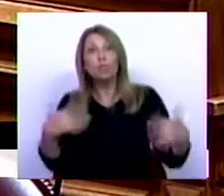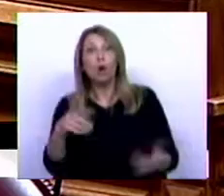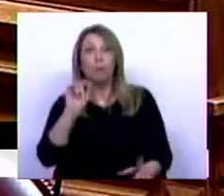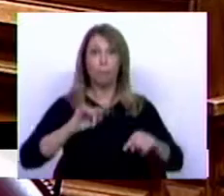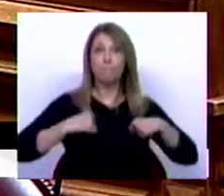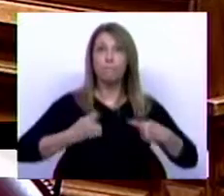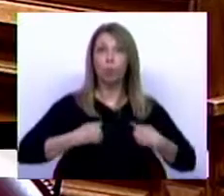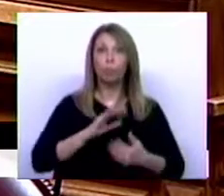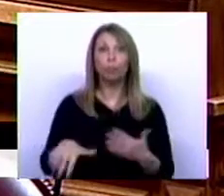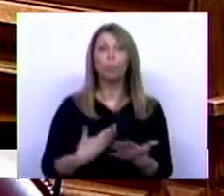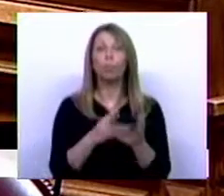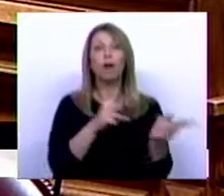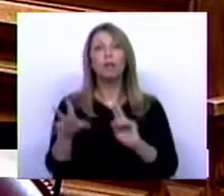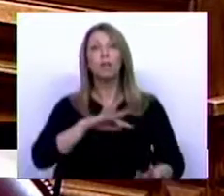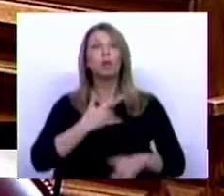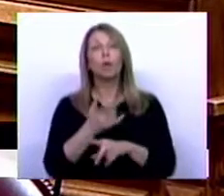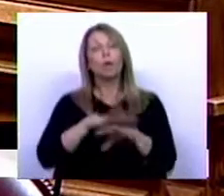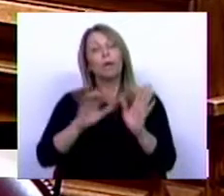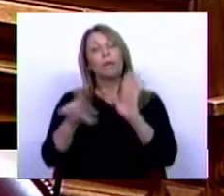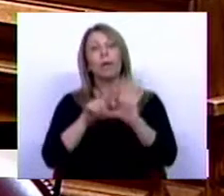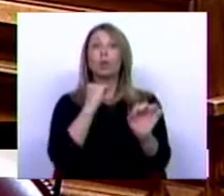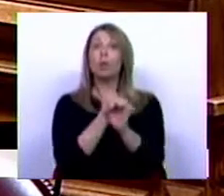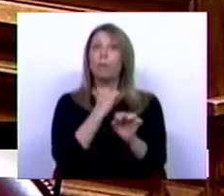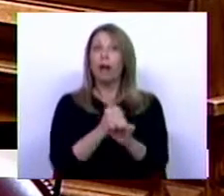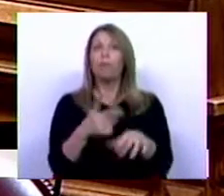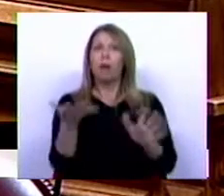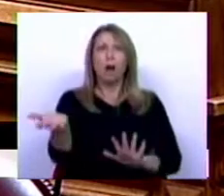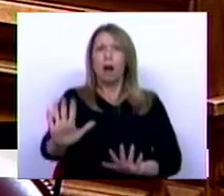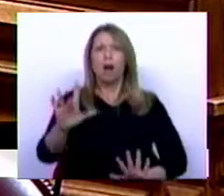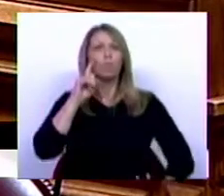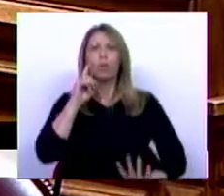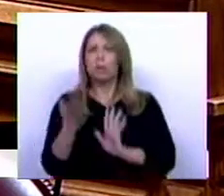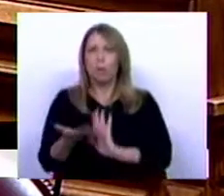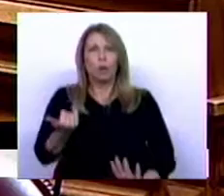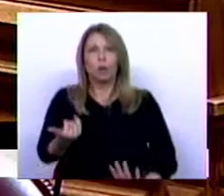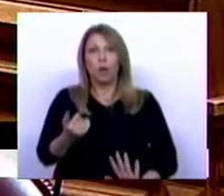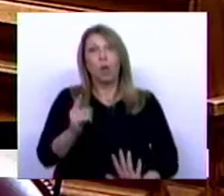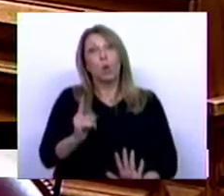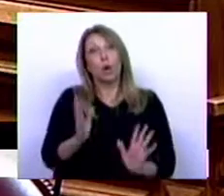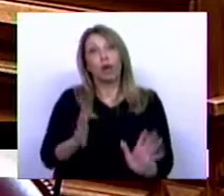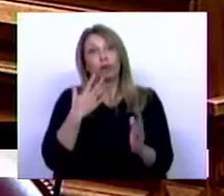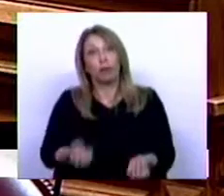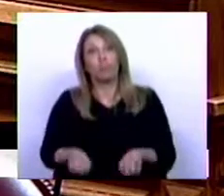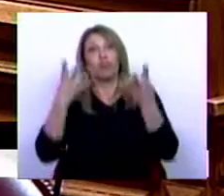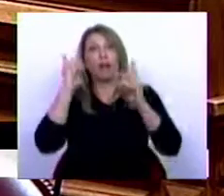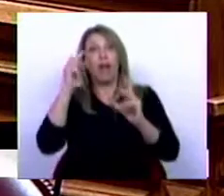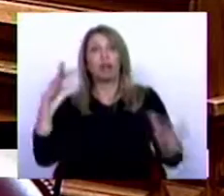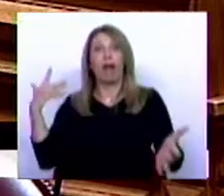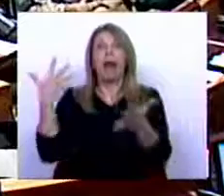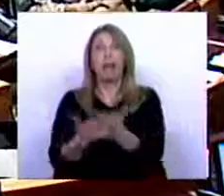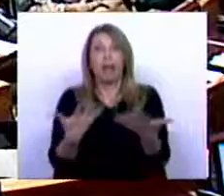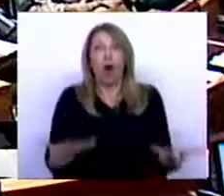propor outras alterações em matéria de relação laboral sem abrir a porta à desprotecção daquilo que, entretanto, já conseguimos construir ao longo destes anos. Muito obrigado.